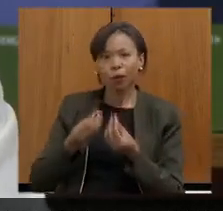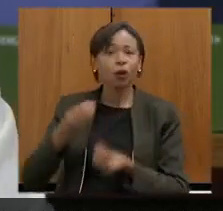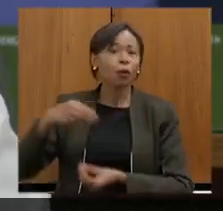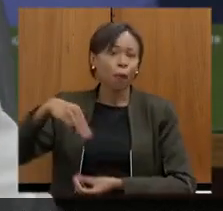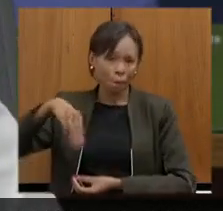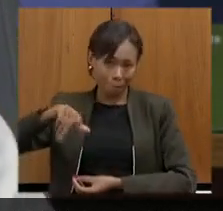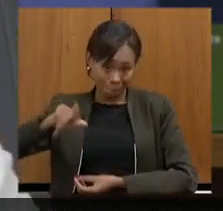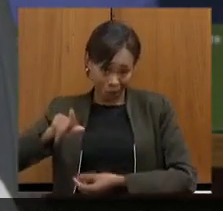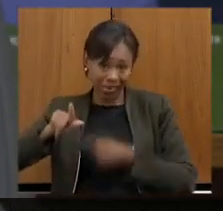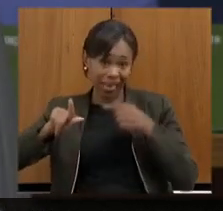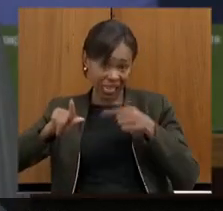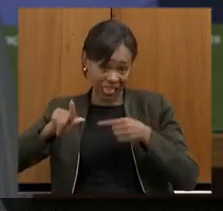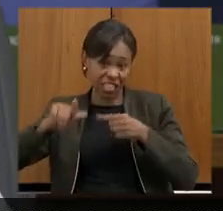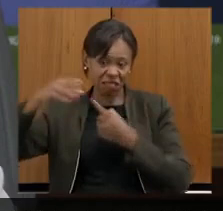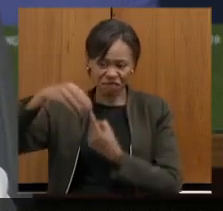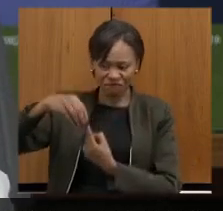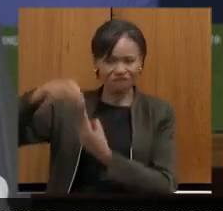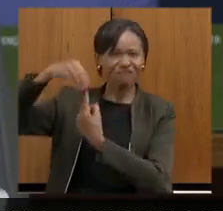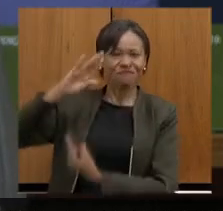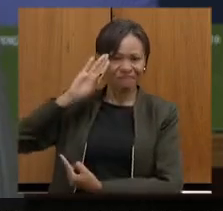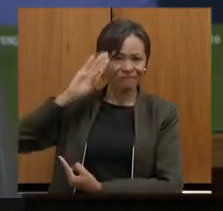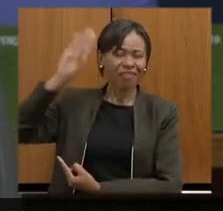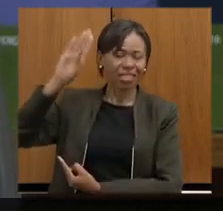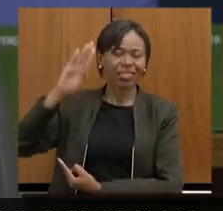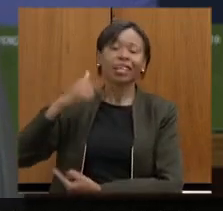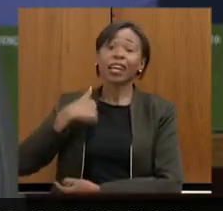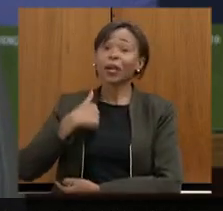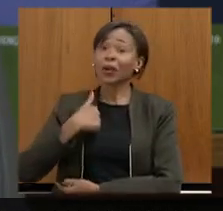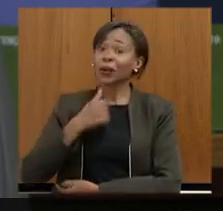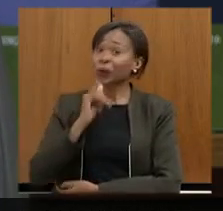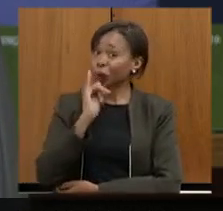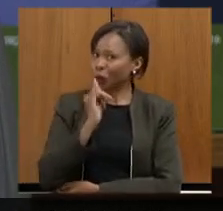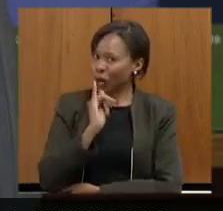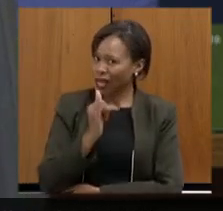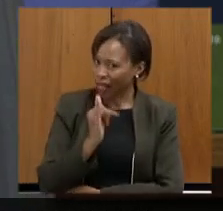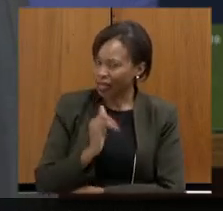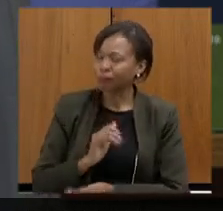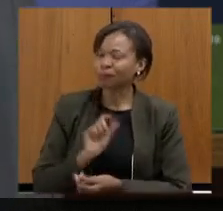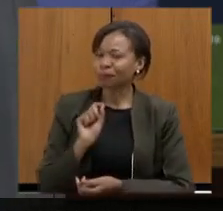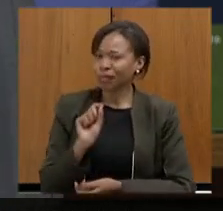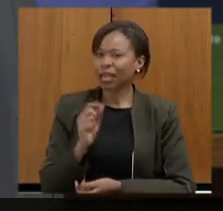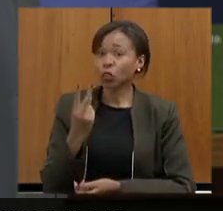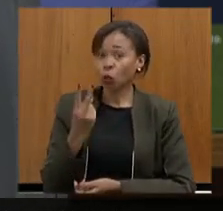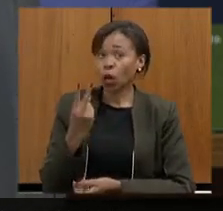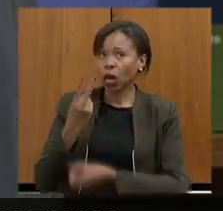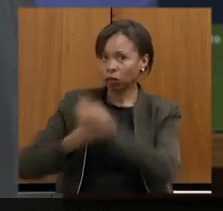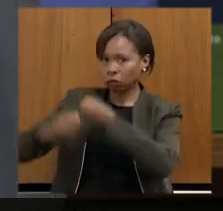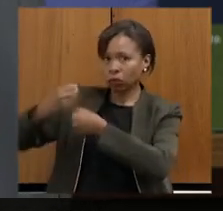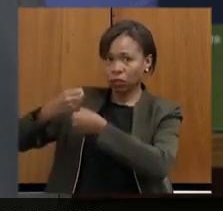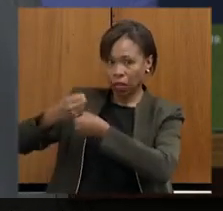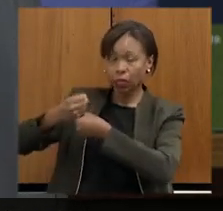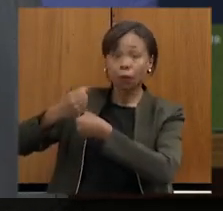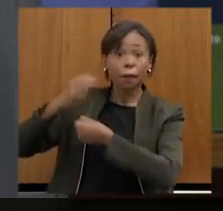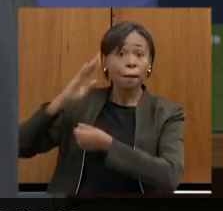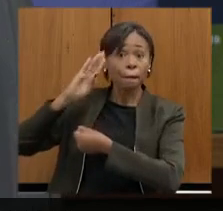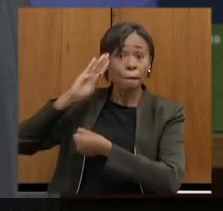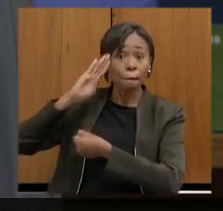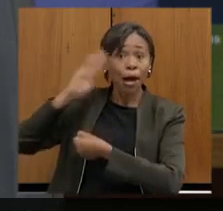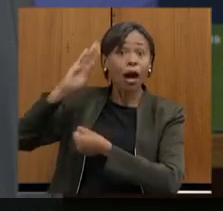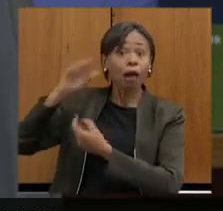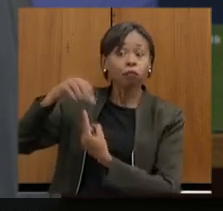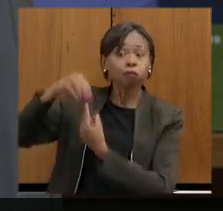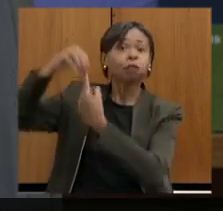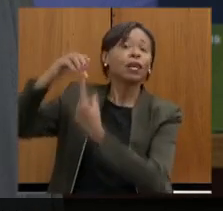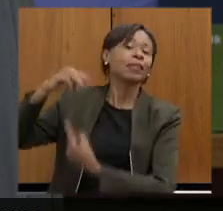destaque agora eu gosto muito de dizer também que nos dois últimos anos Minas foi posta em destaque pelas